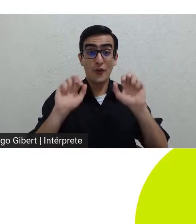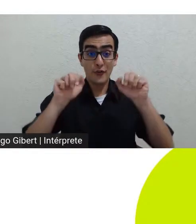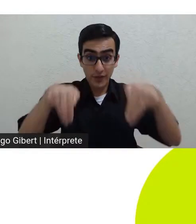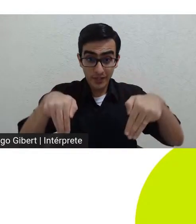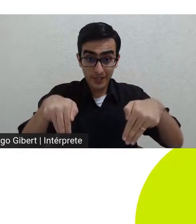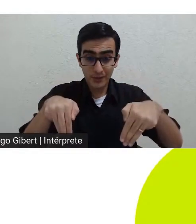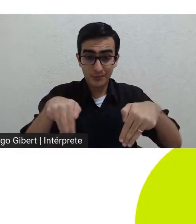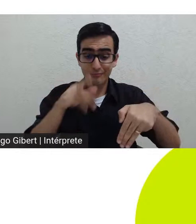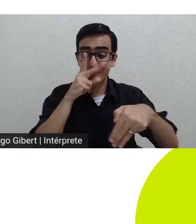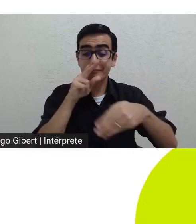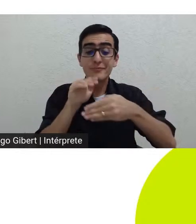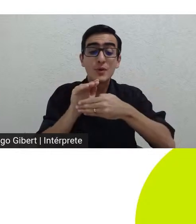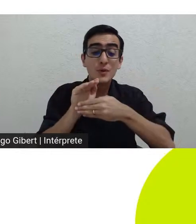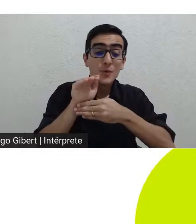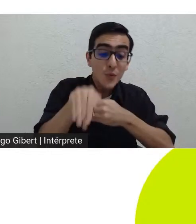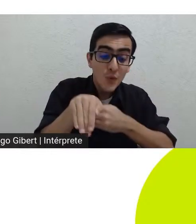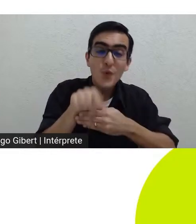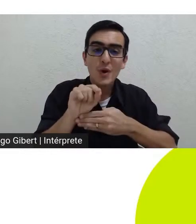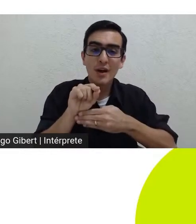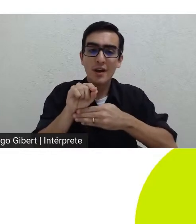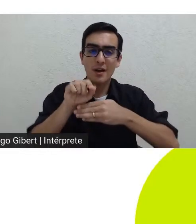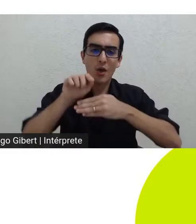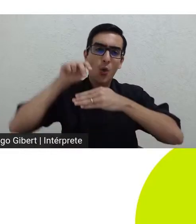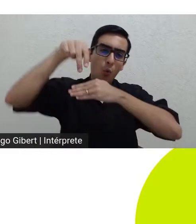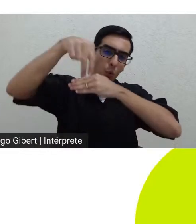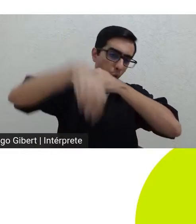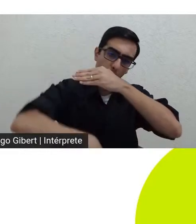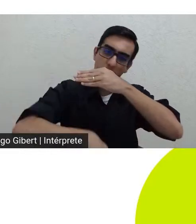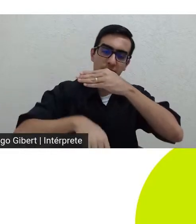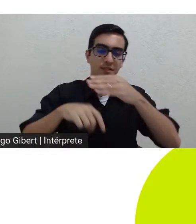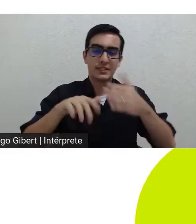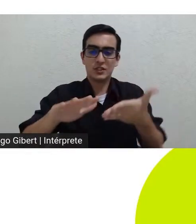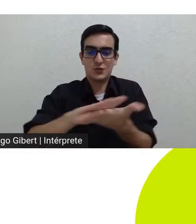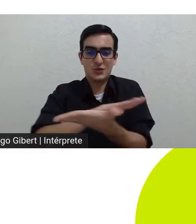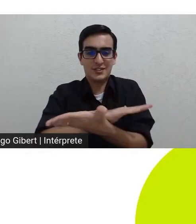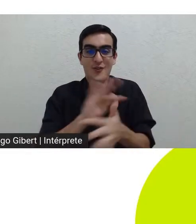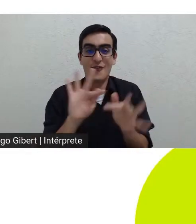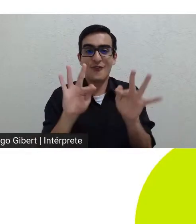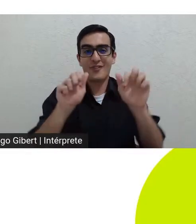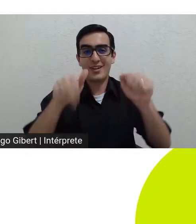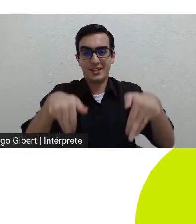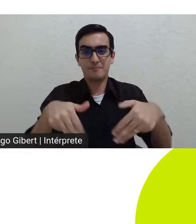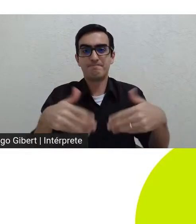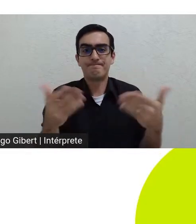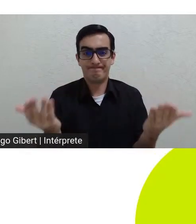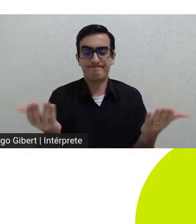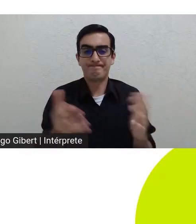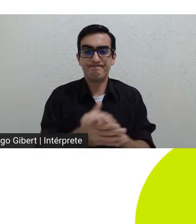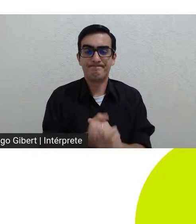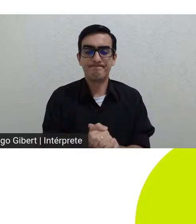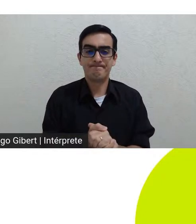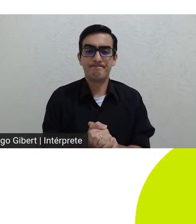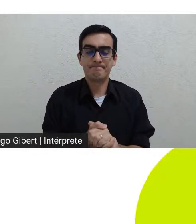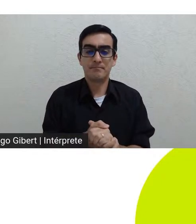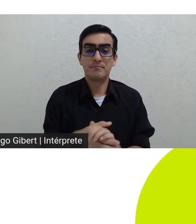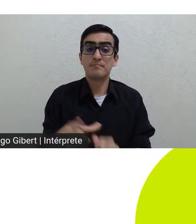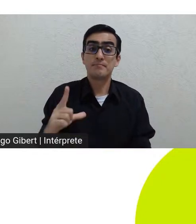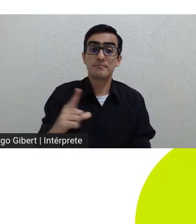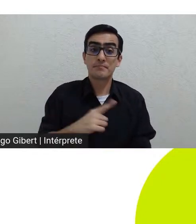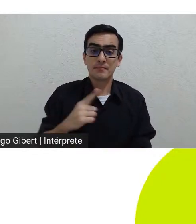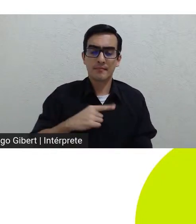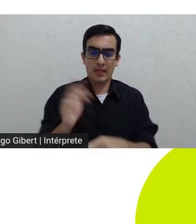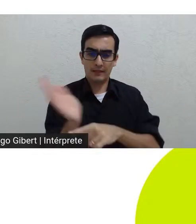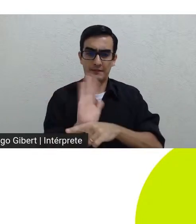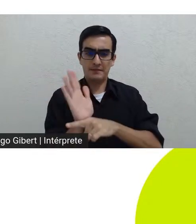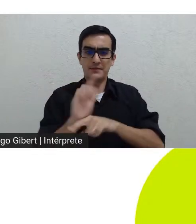abismo e destruição interessante notar também que o filme inicia em uma mina